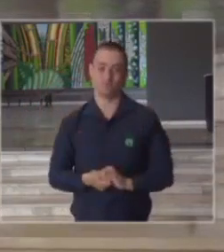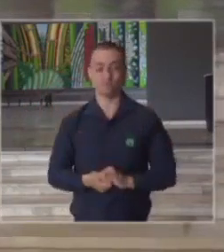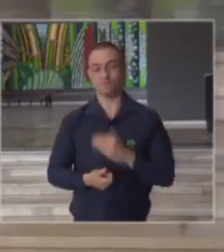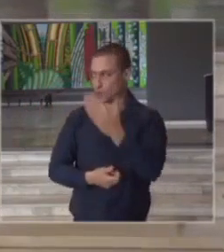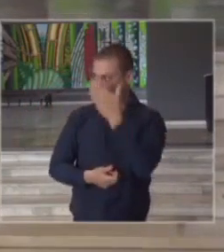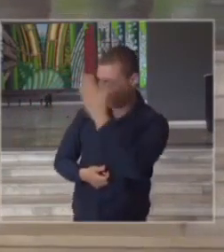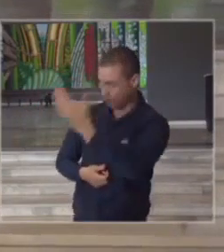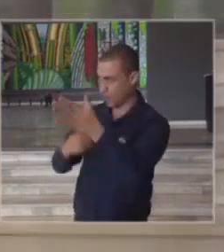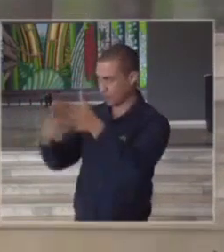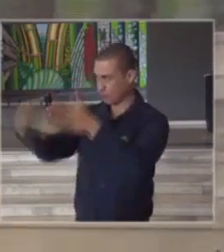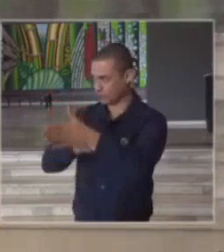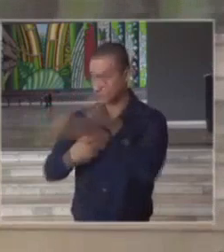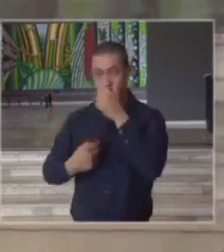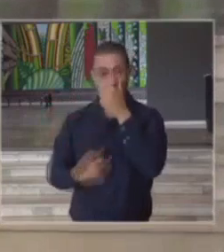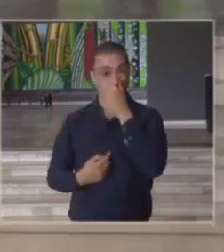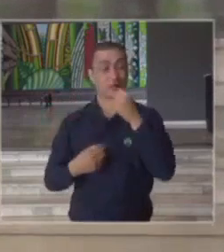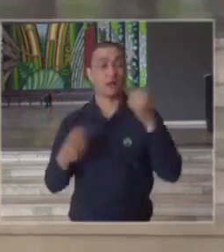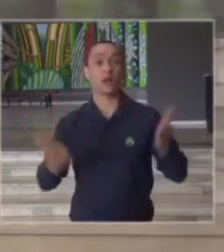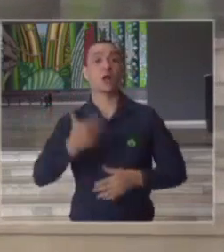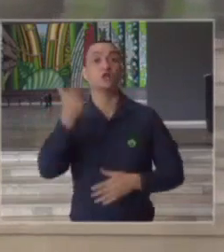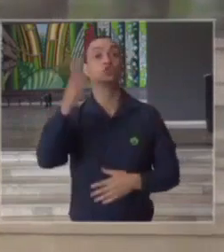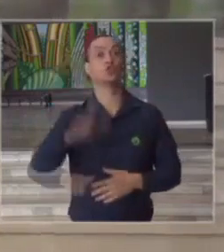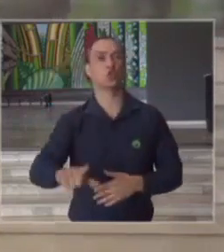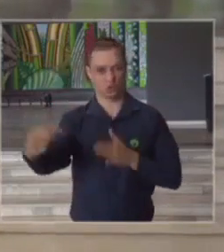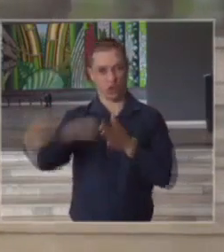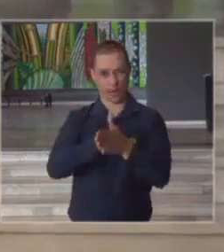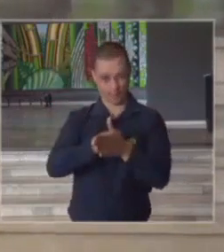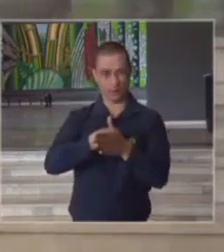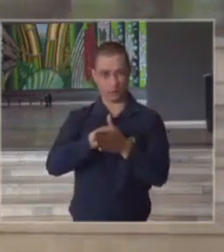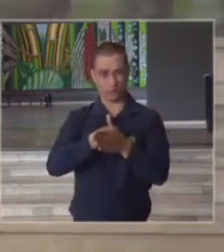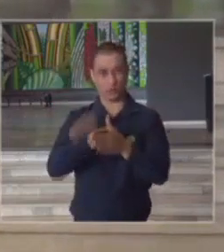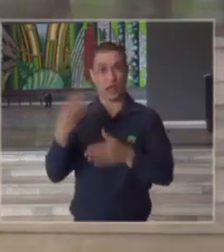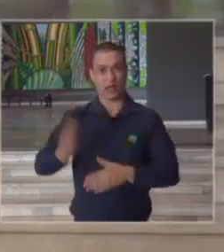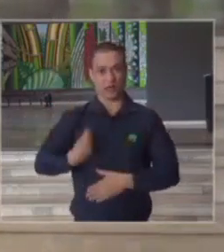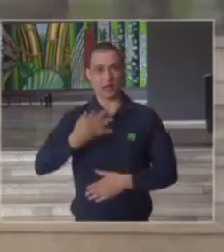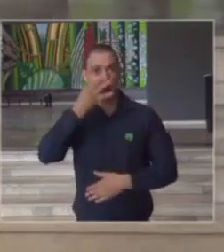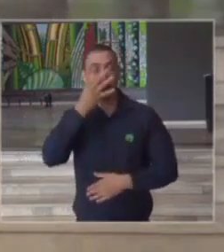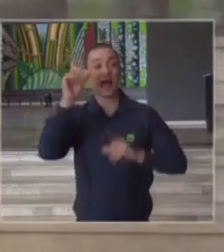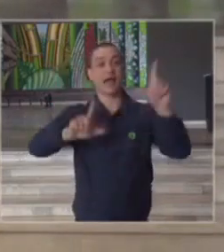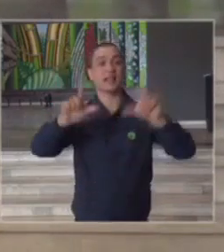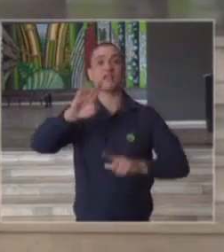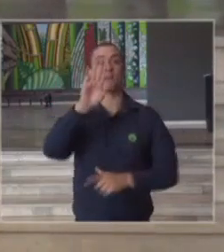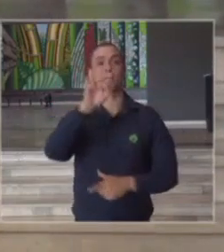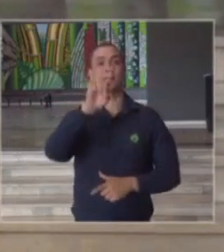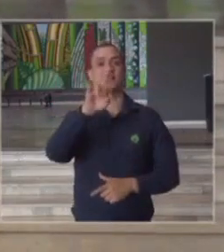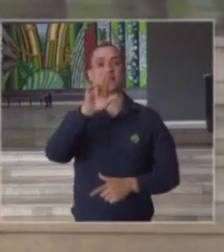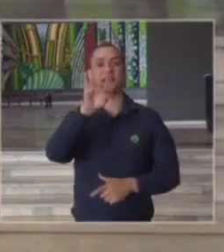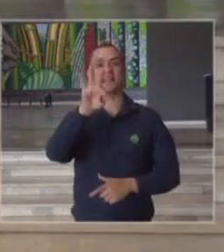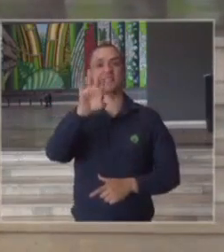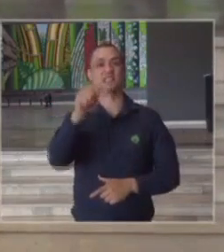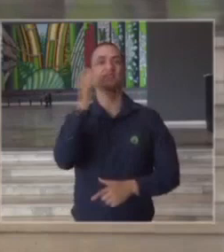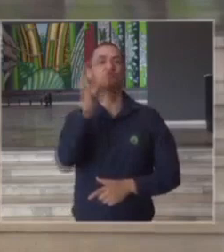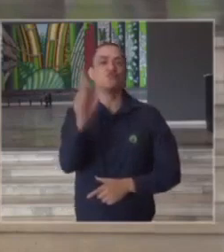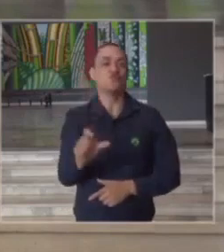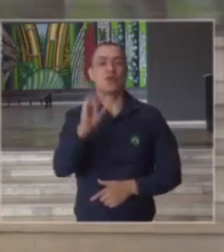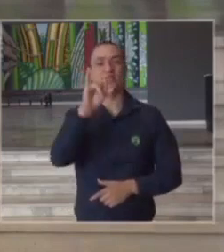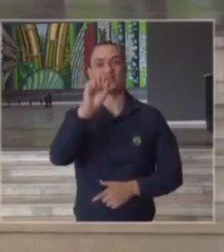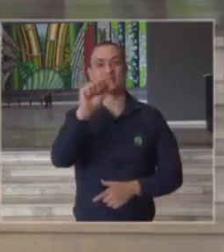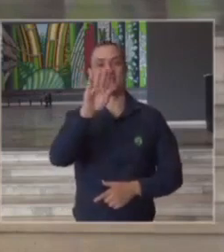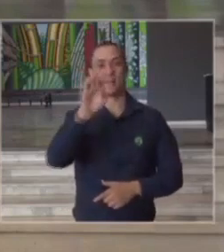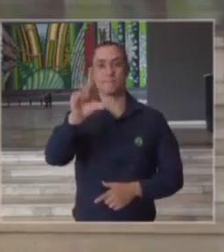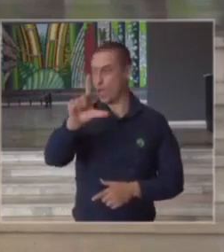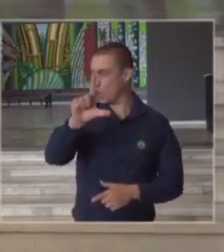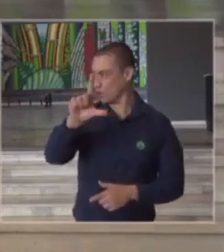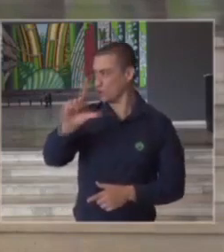Record obrigado pelas perguntas vamos mais uma pergunta presencial é da TV Bandeirantes com a jornalista Isabel Mega